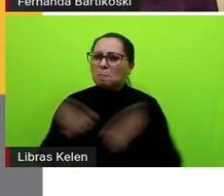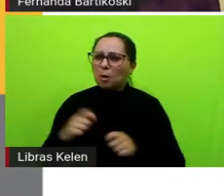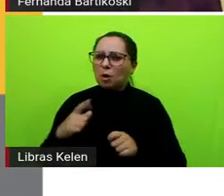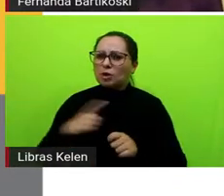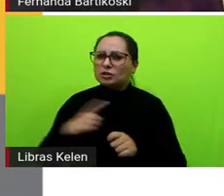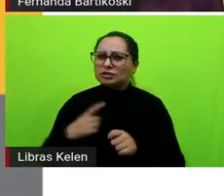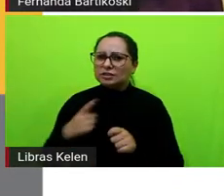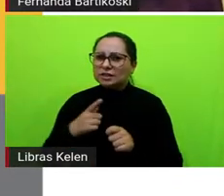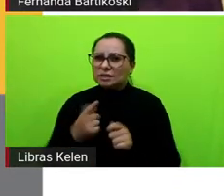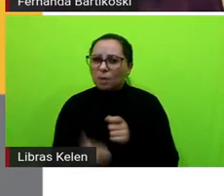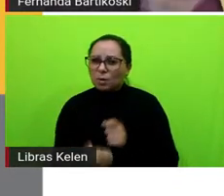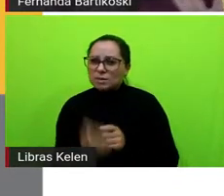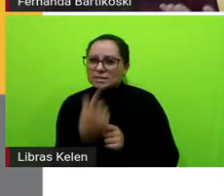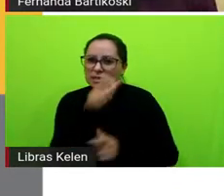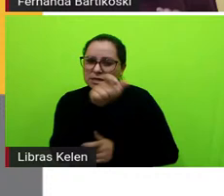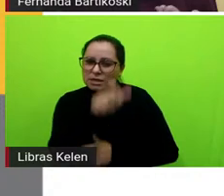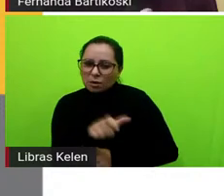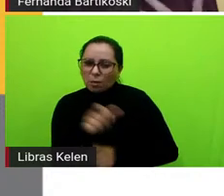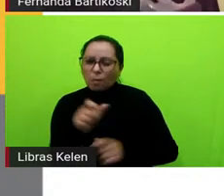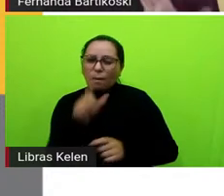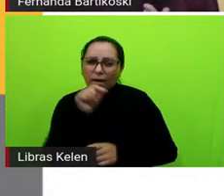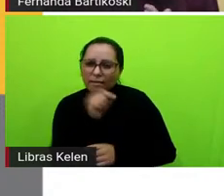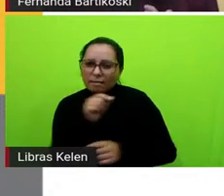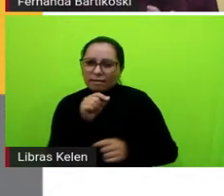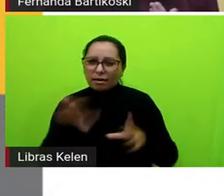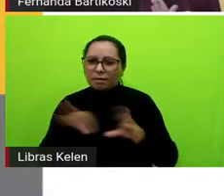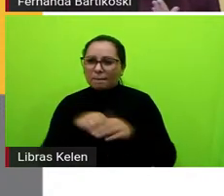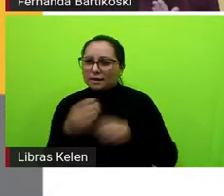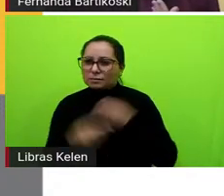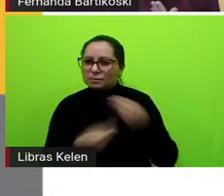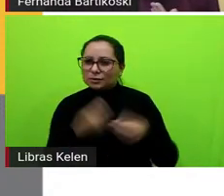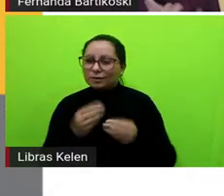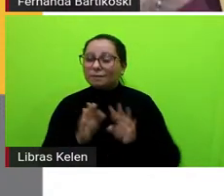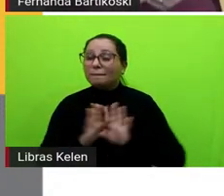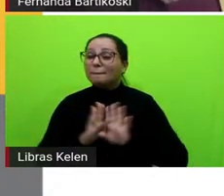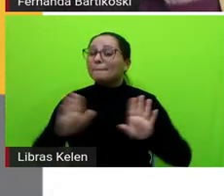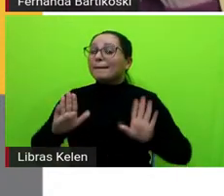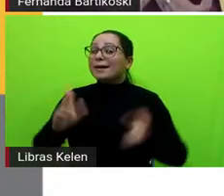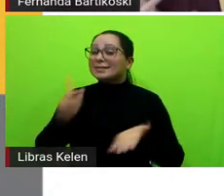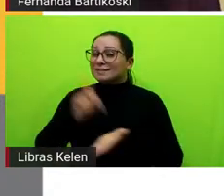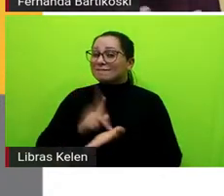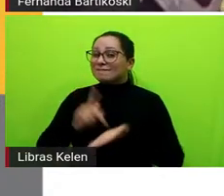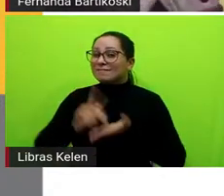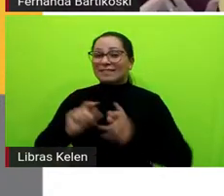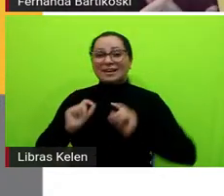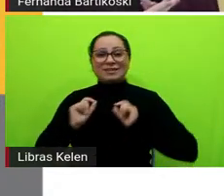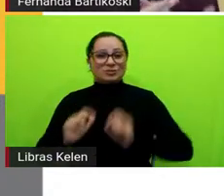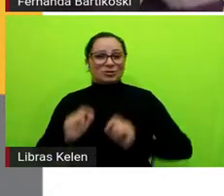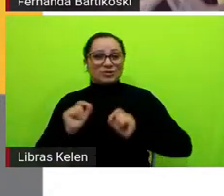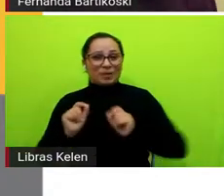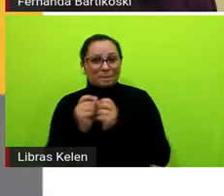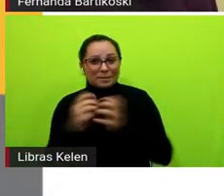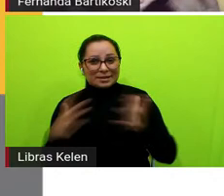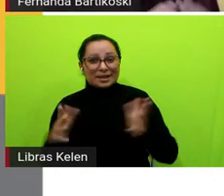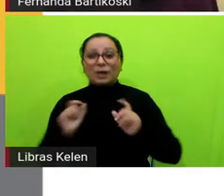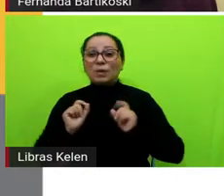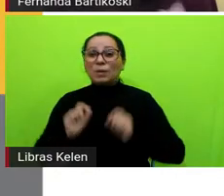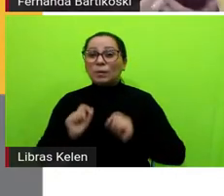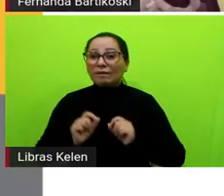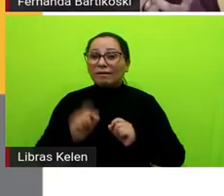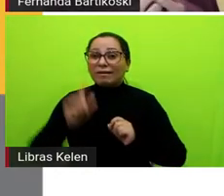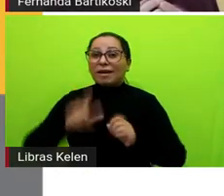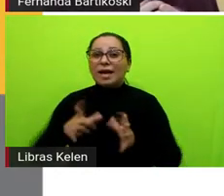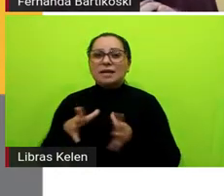ninho mas o grande enigma é que estavam sumindo